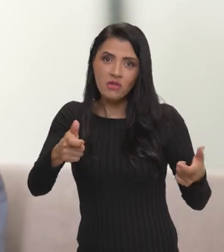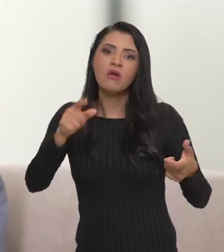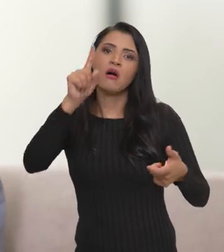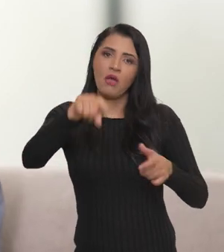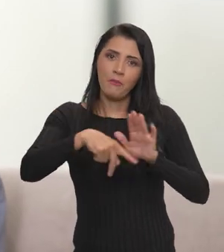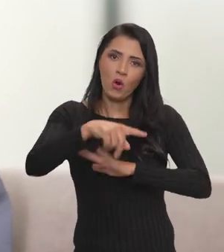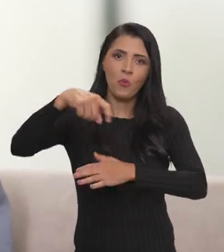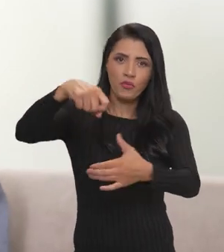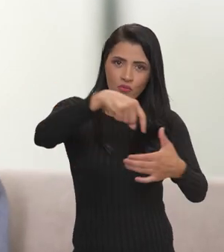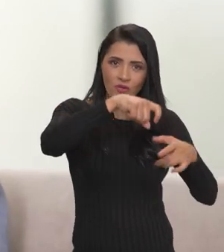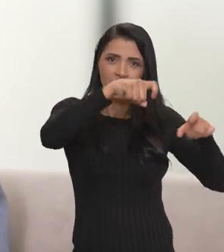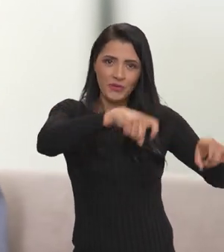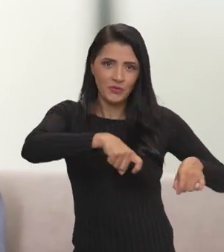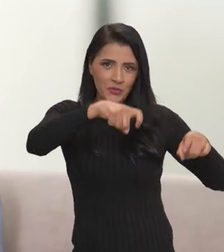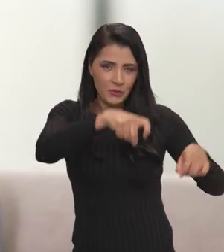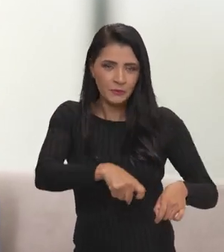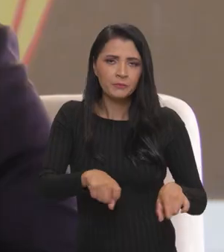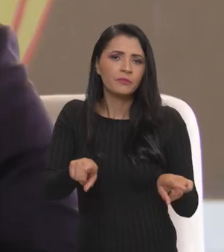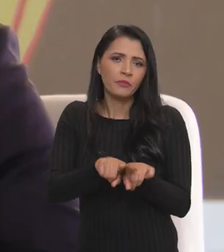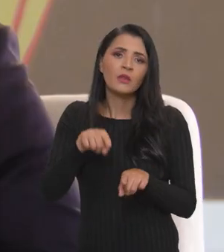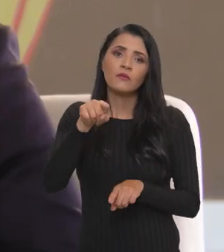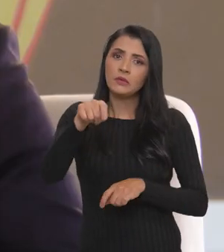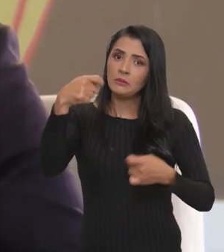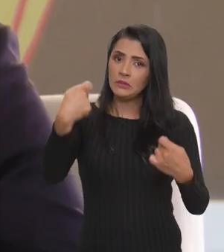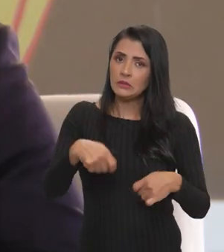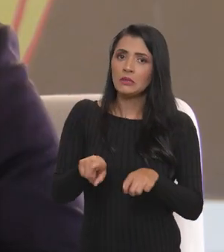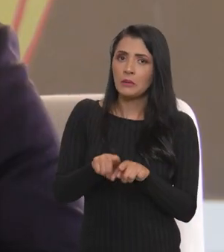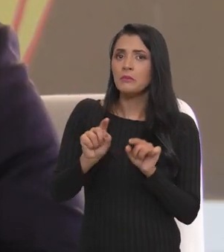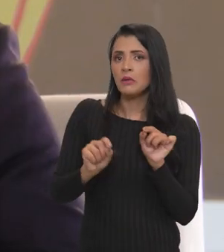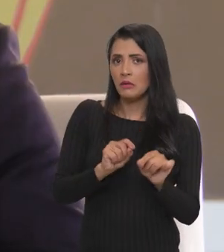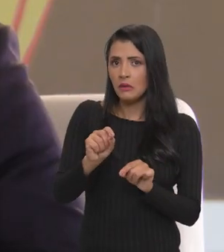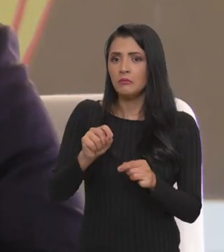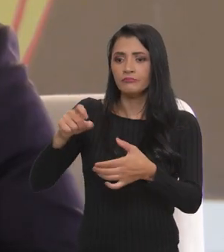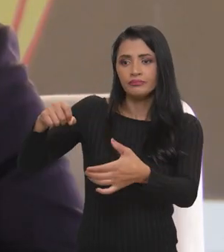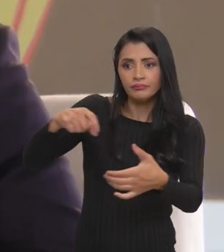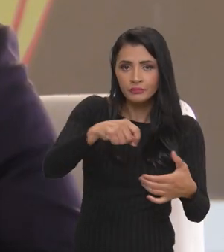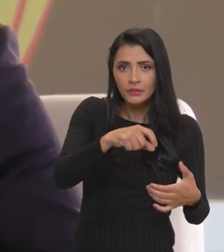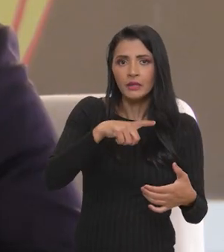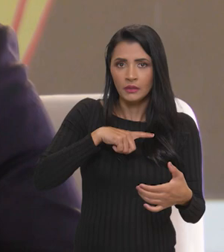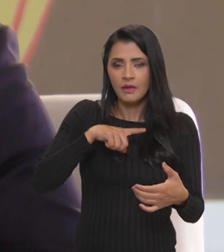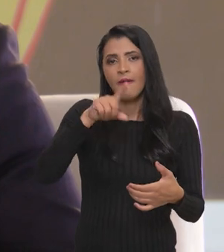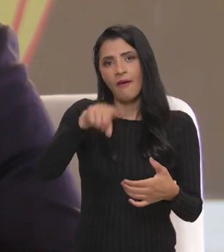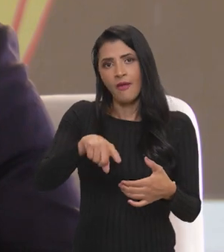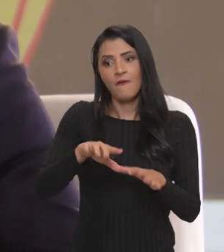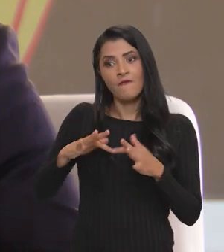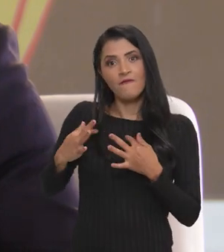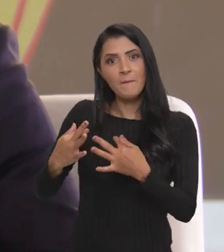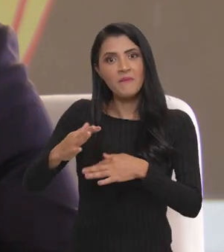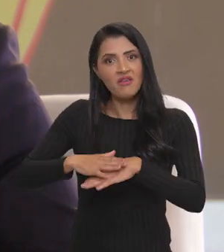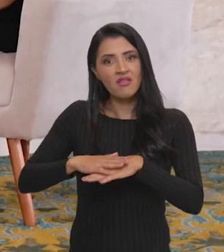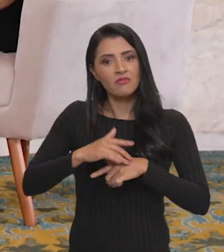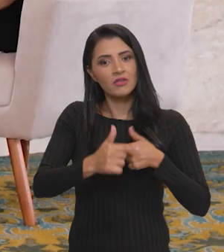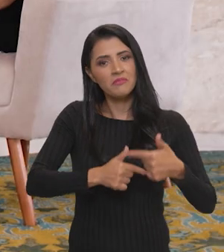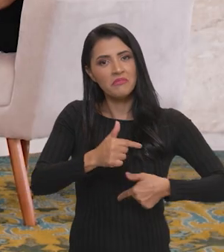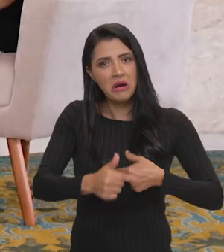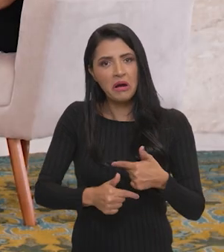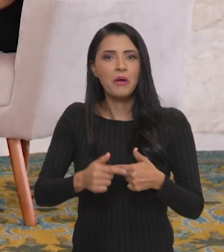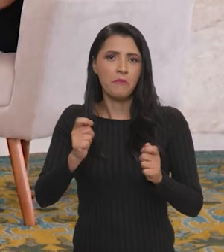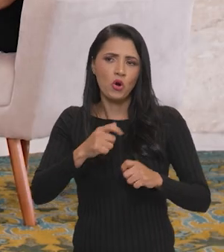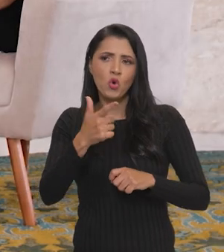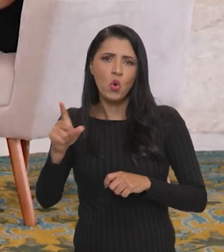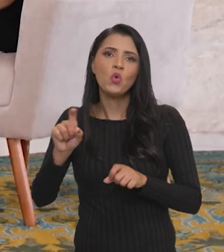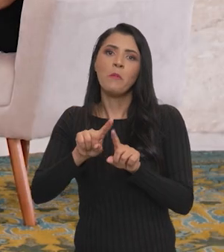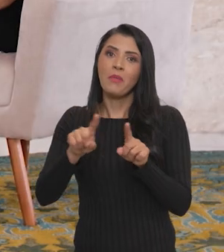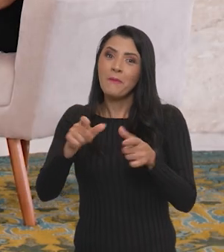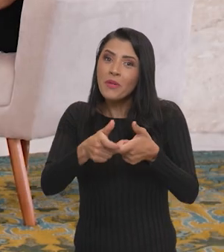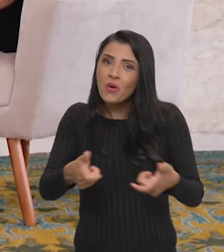parte da renda tem que ser oriunda da agricultura e você também precisa ter uma produção que seja essencialmente familiar. Você pode ter, mas a